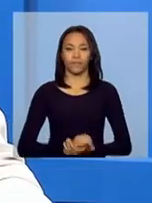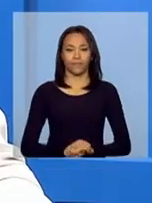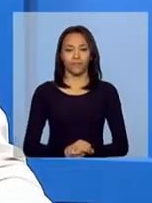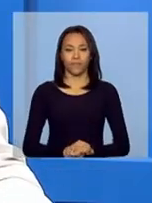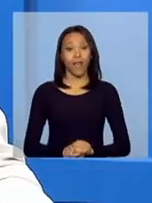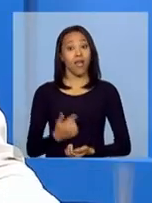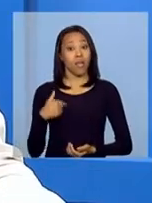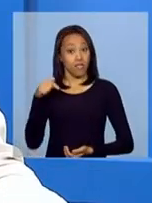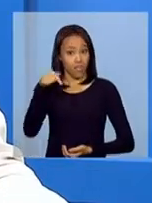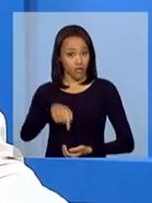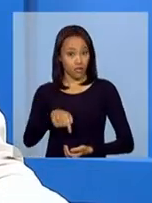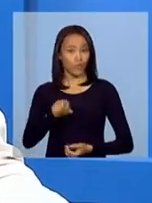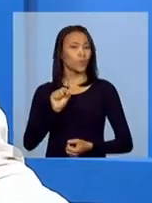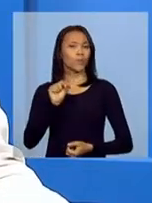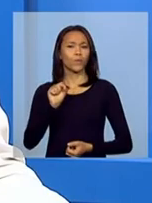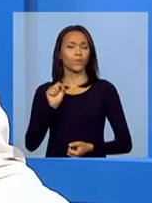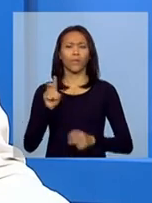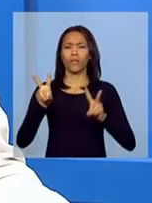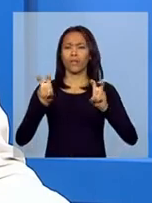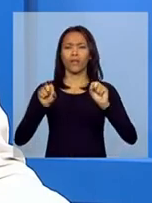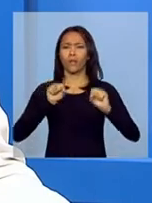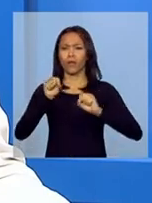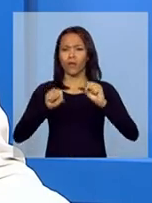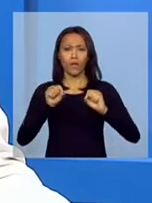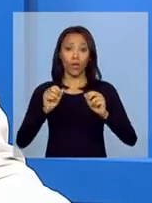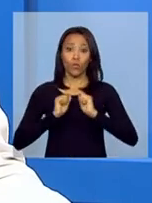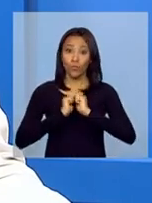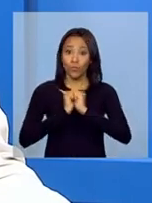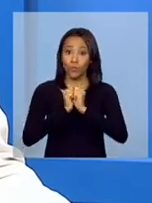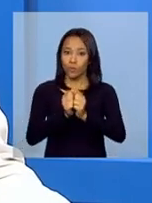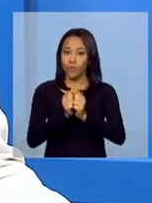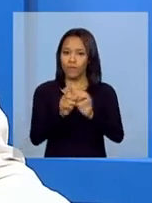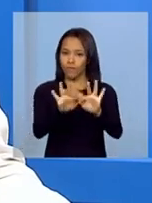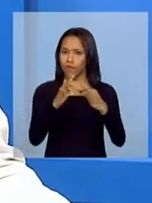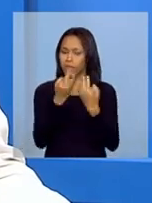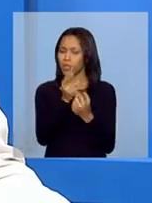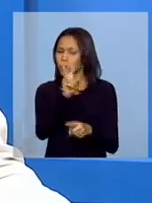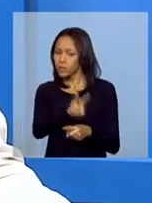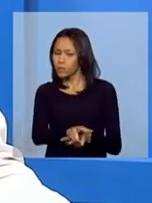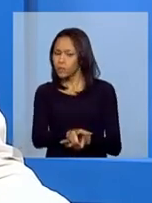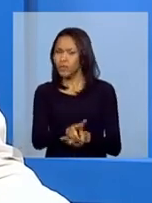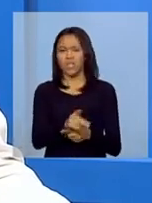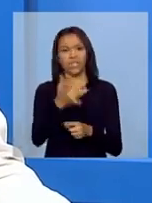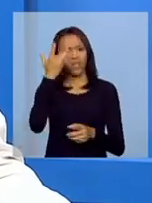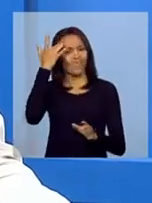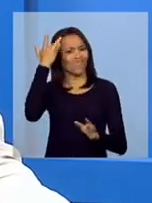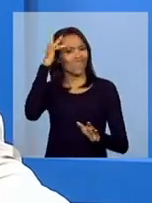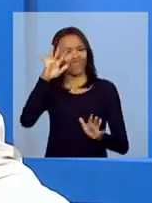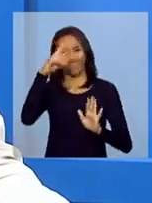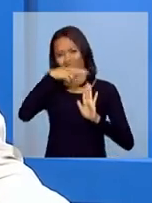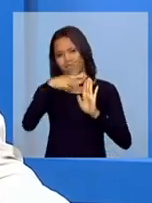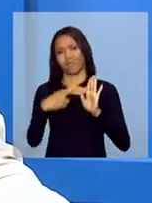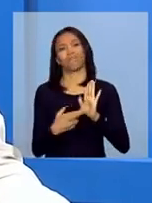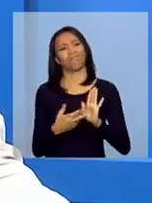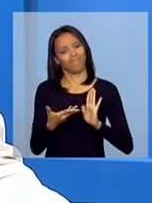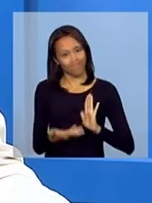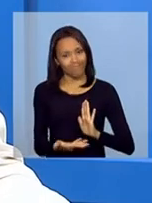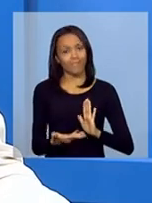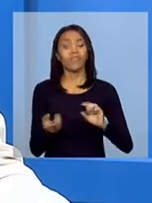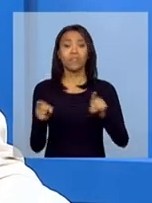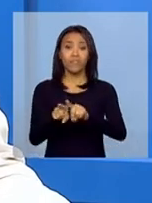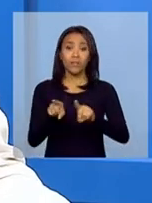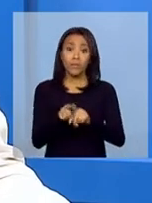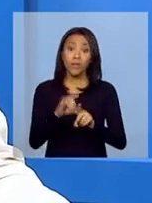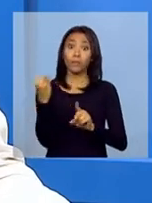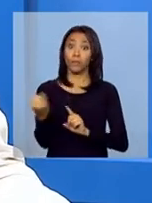Nesse bloco, nós vamos falar do acompanhamento das famílias que descumprem as condicionalidades e a importância